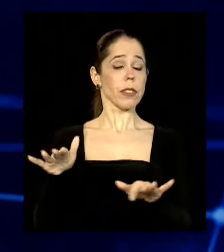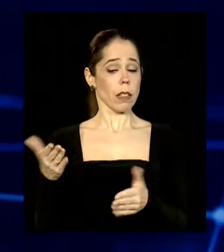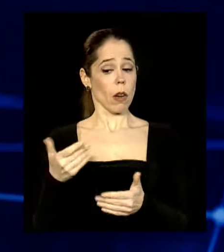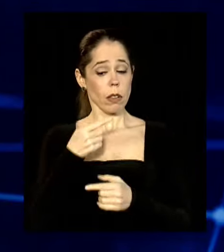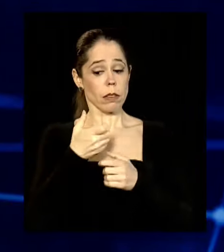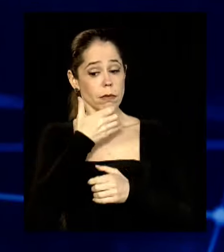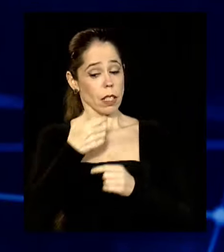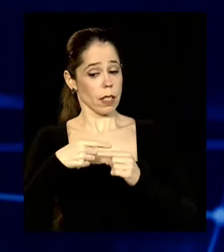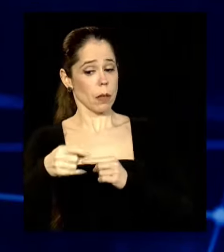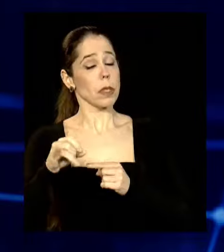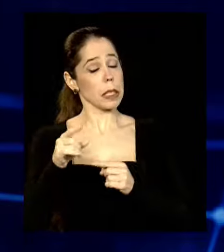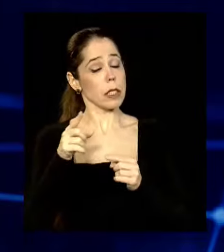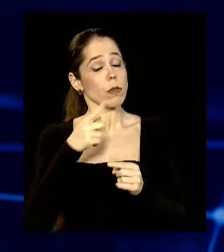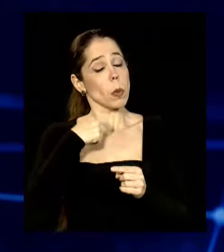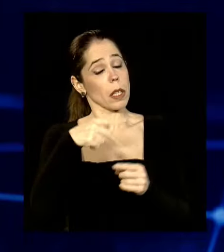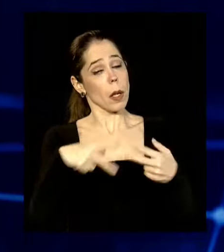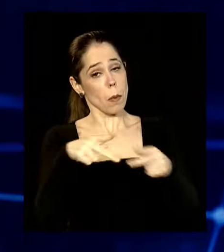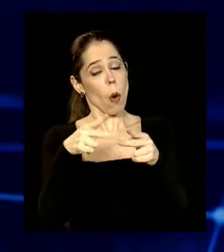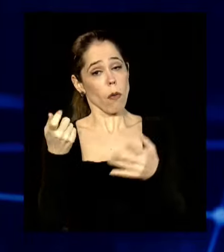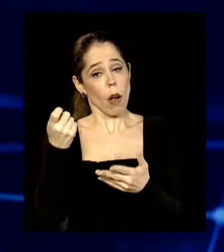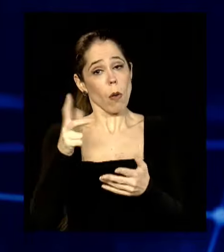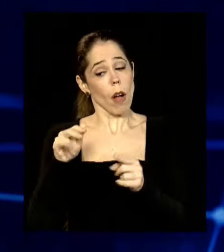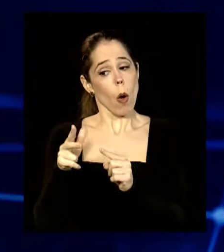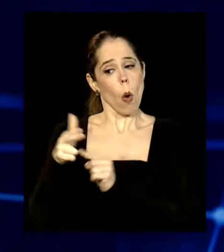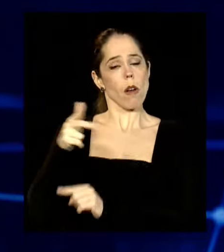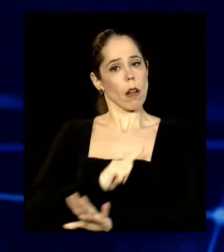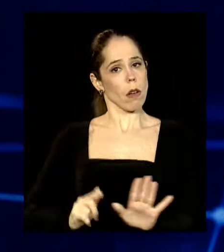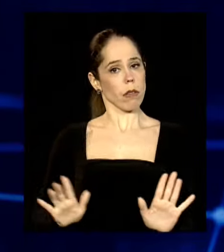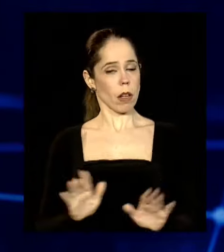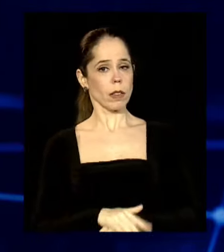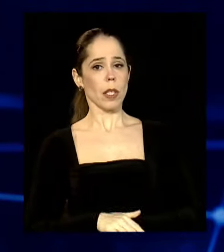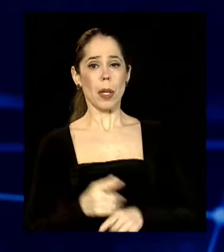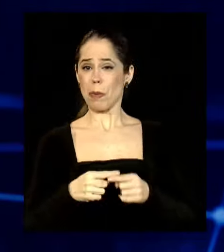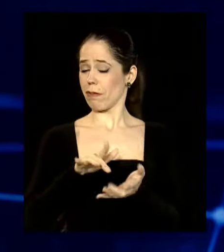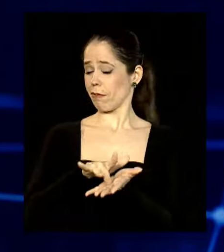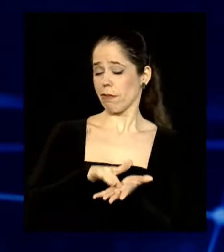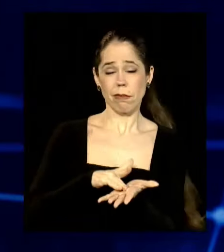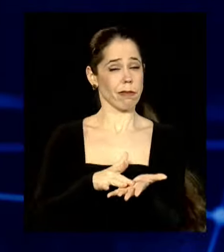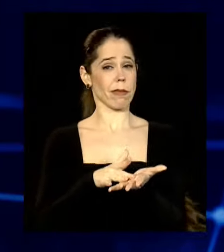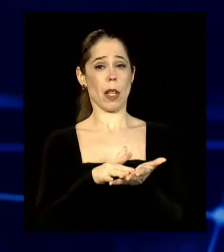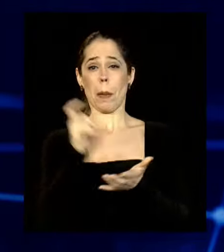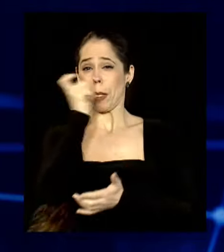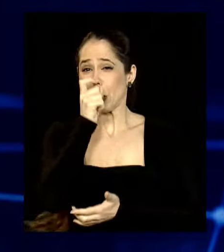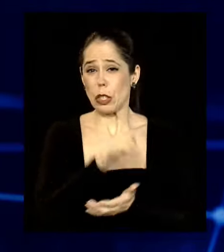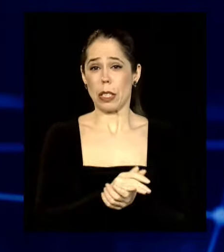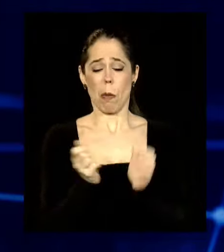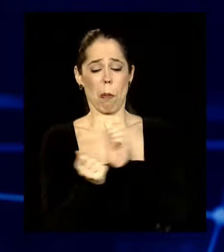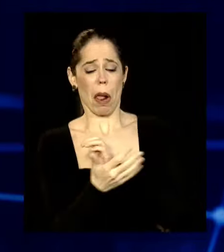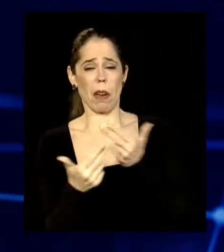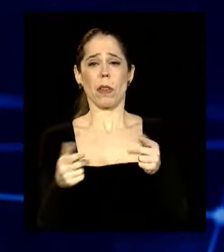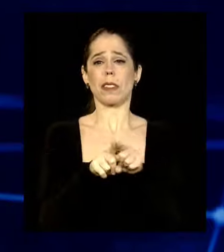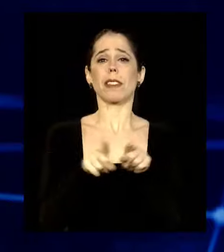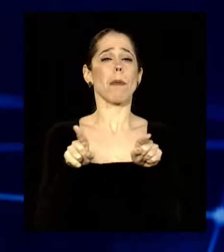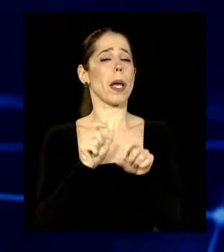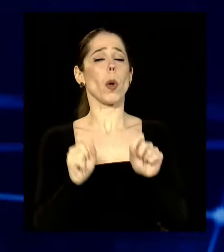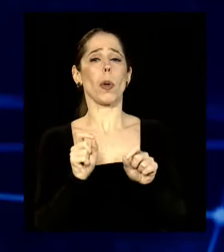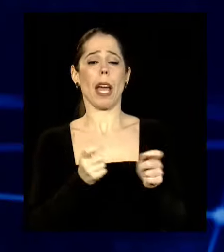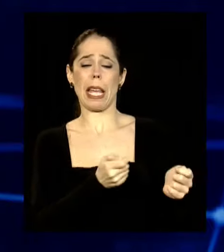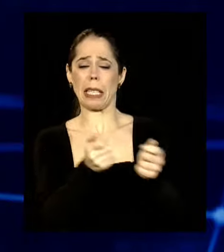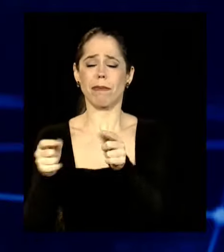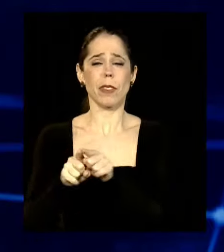povo gaúcho. Farsa, fraude, mentira, enganação, desrespeito aos professores. 600